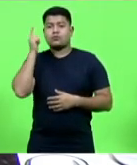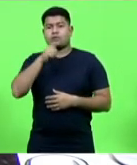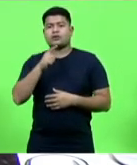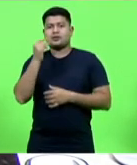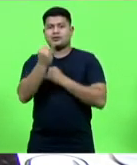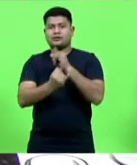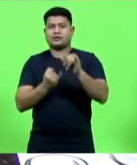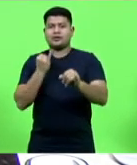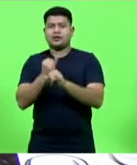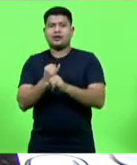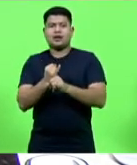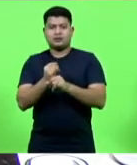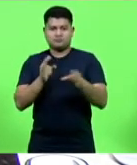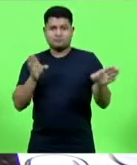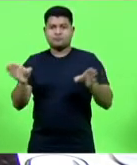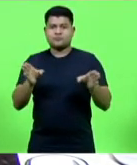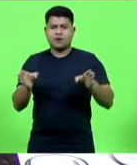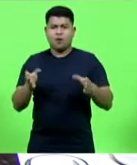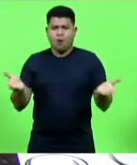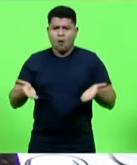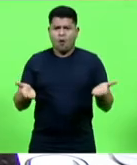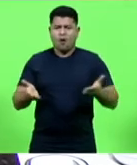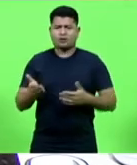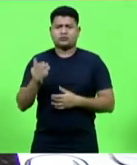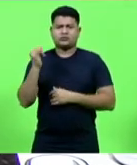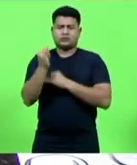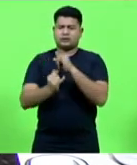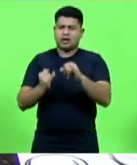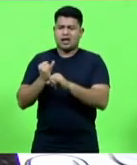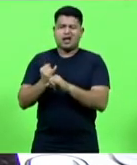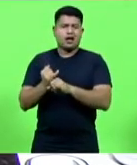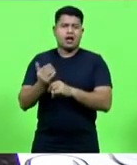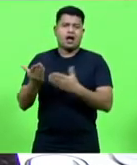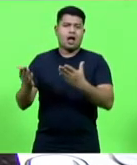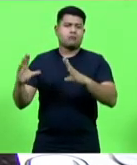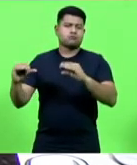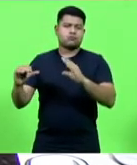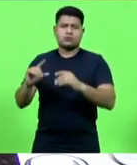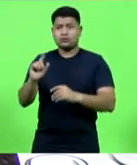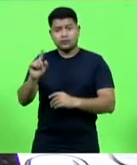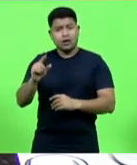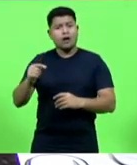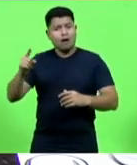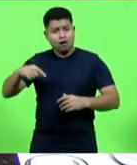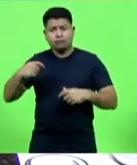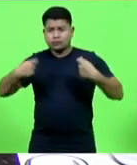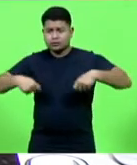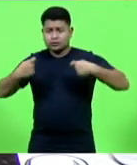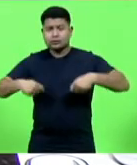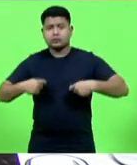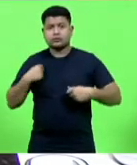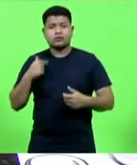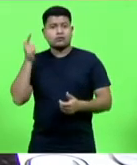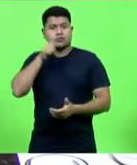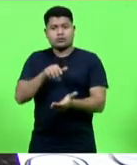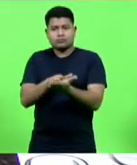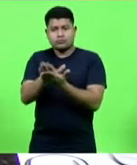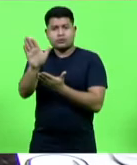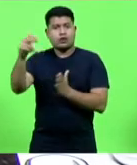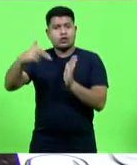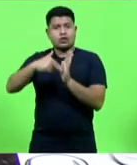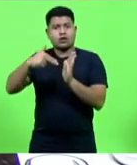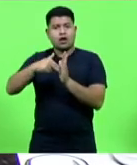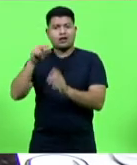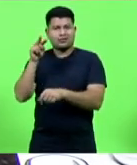Hoje a internet não é um luxo, hoje a internet é uma necessidade para que ele possa emitir lá uma nota fiscal, para que ele possa